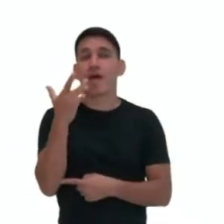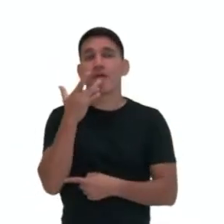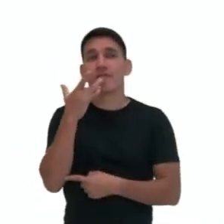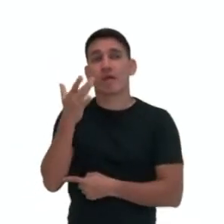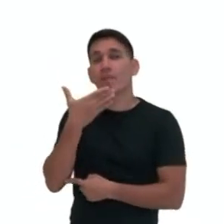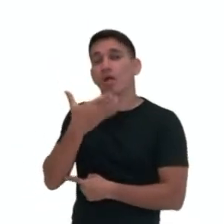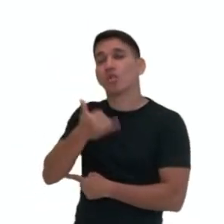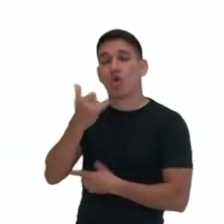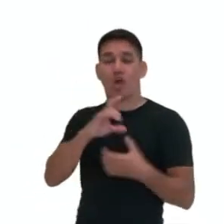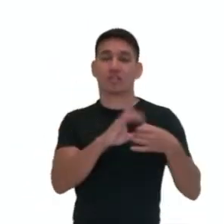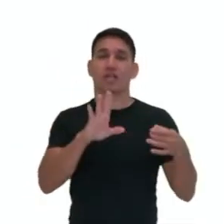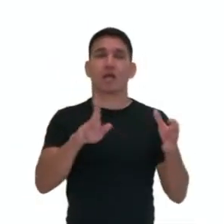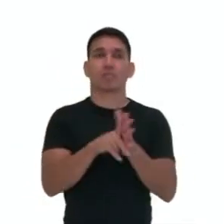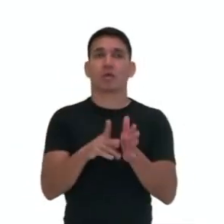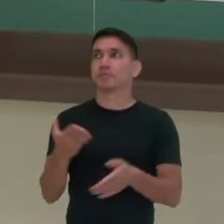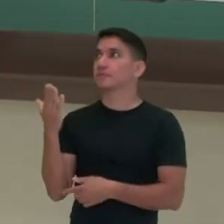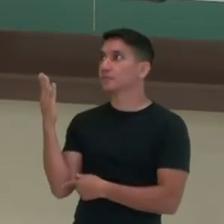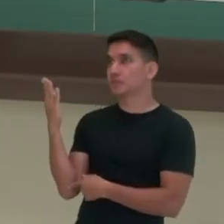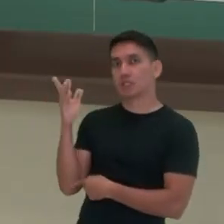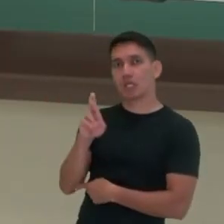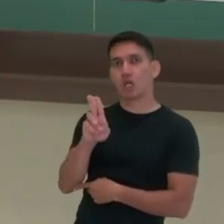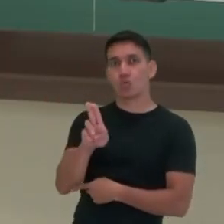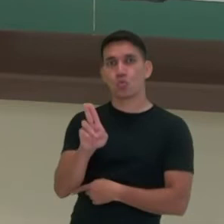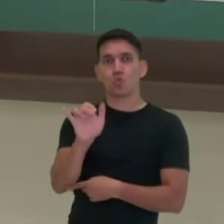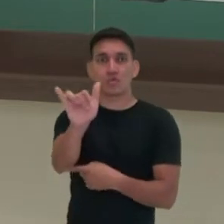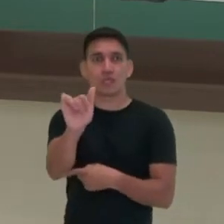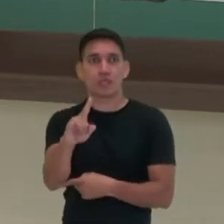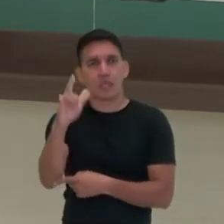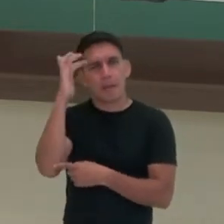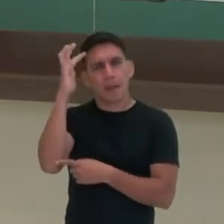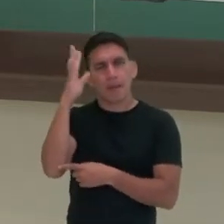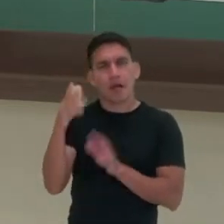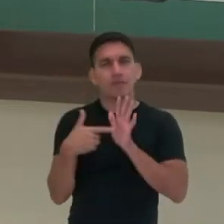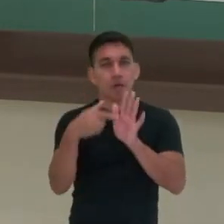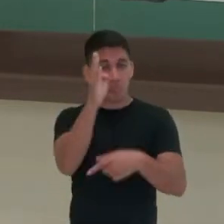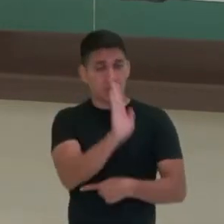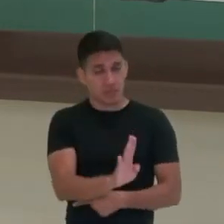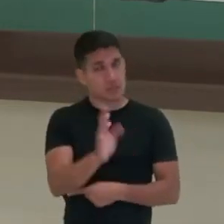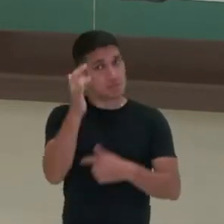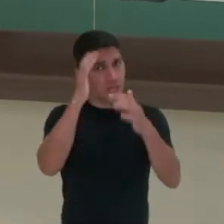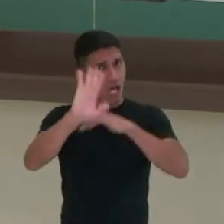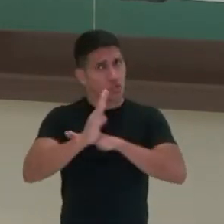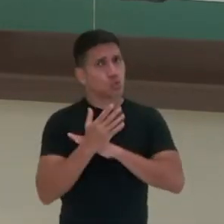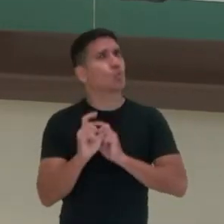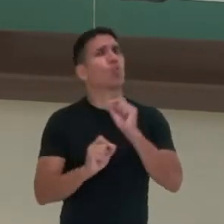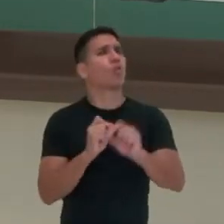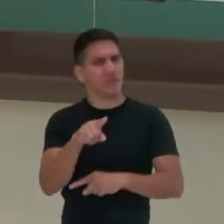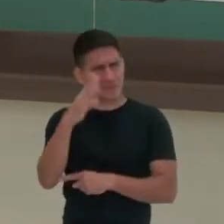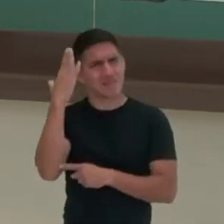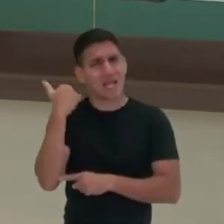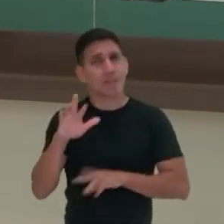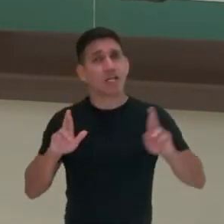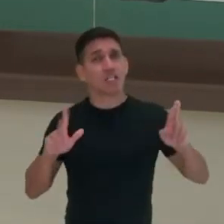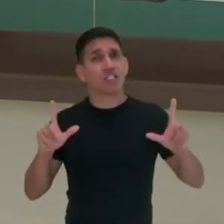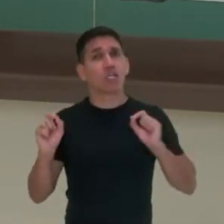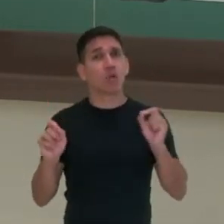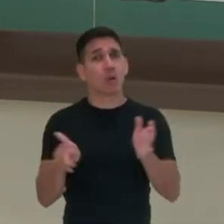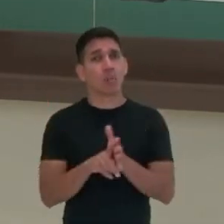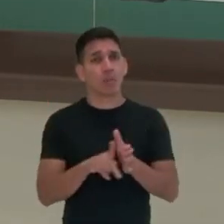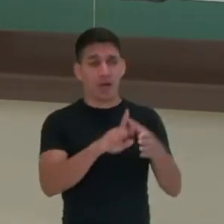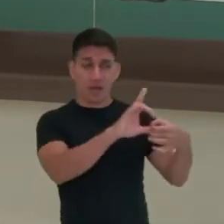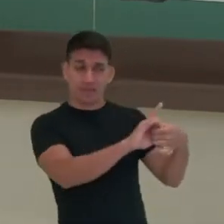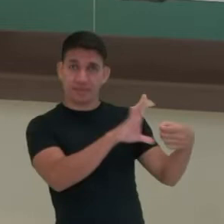intelectual brasileiro Rui Barbosa que nos dá muito o que pensar. Você sabe qual é a diferença entre uma